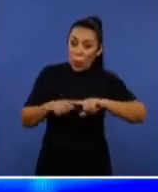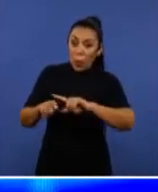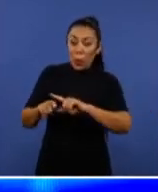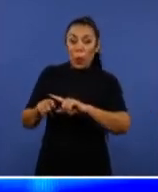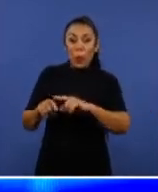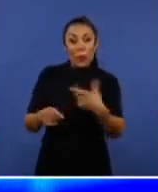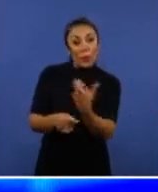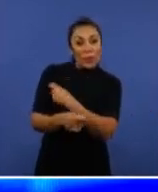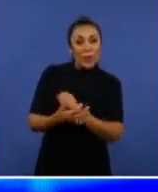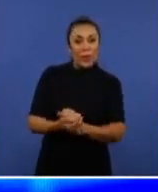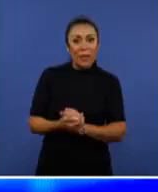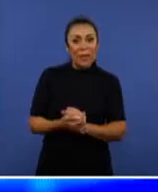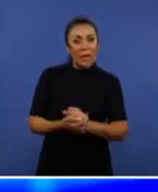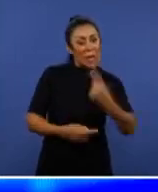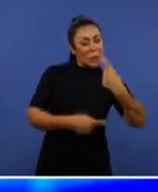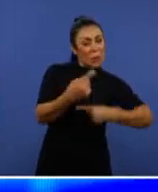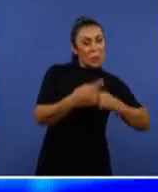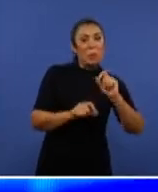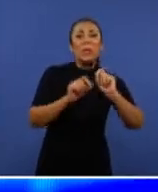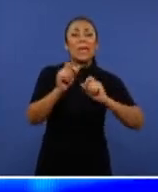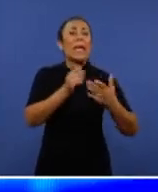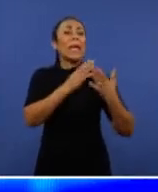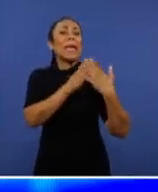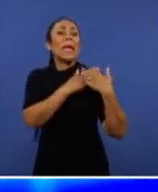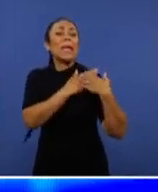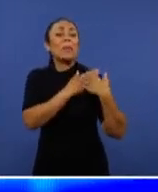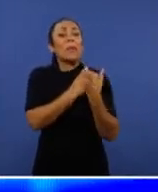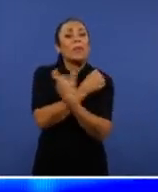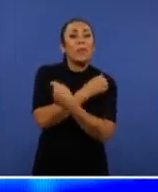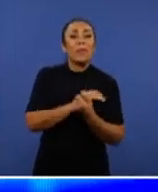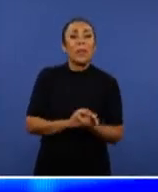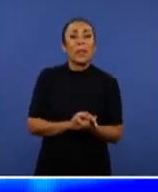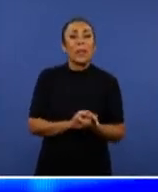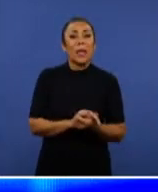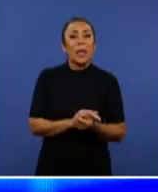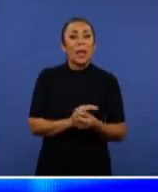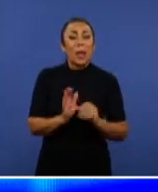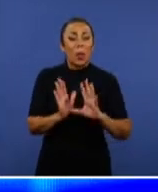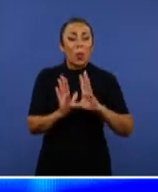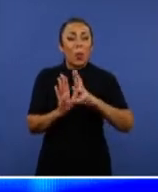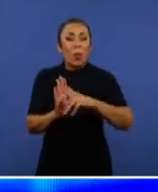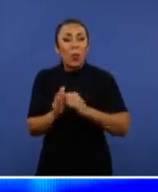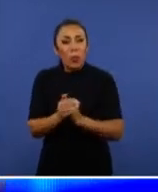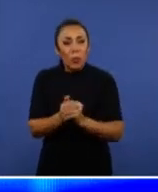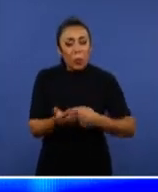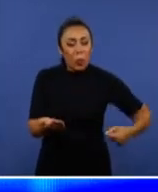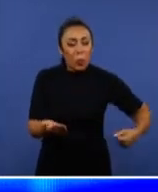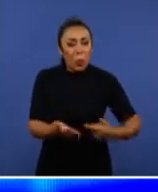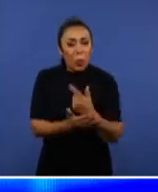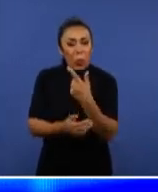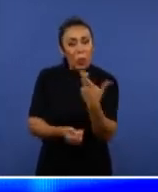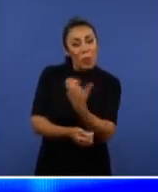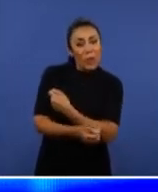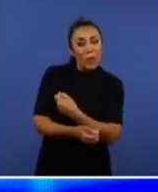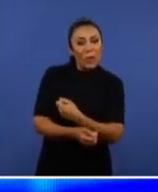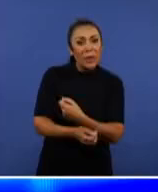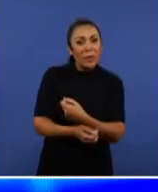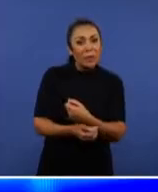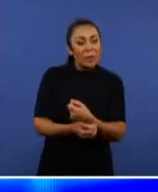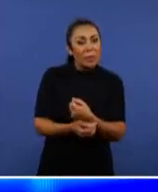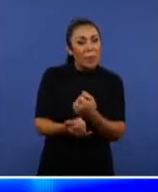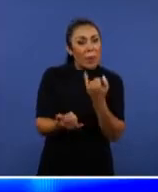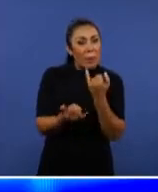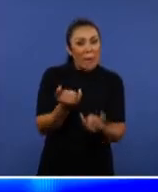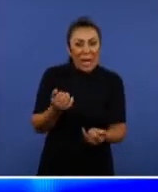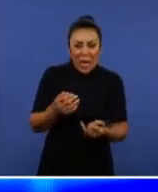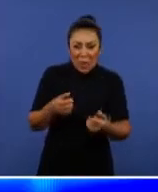politiqueira com quem é o pai da vacina. Propina na compra de vacina. Isso é onde nós estamos, muito próximo do